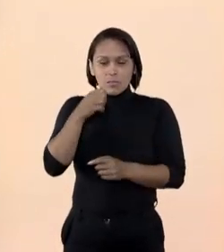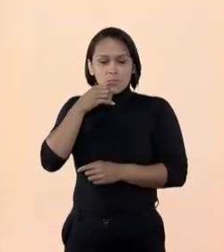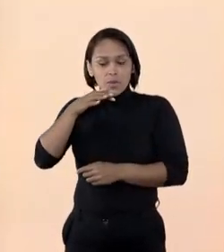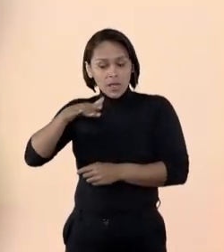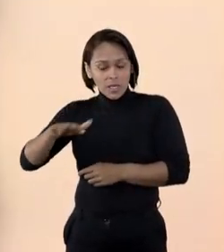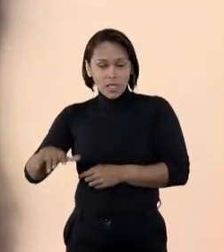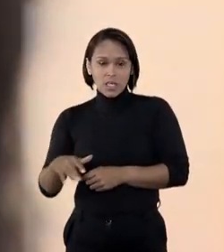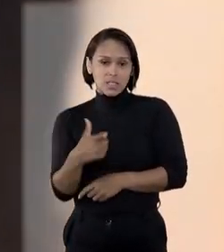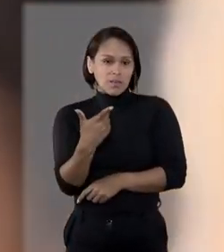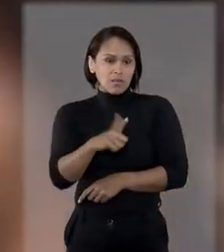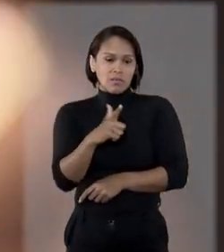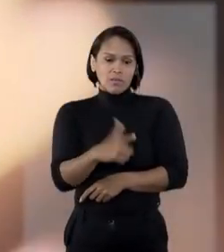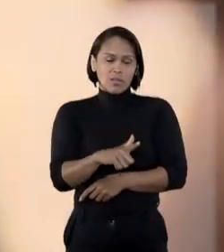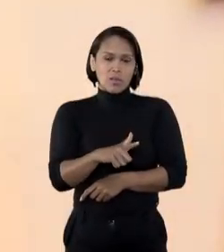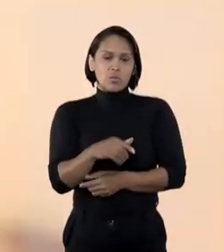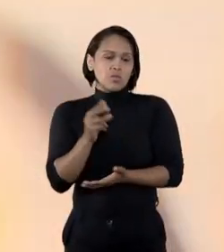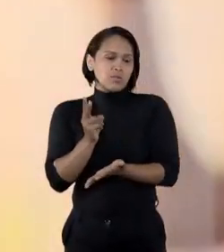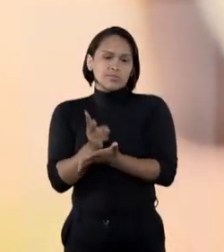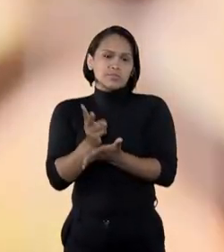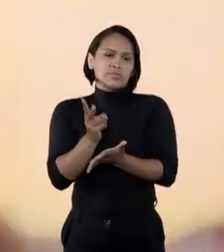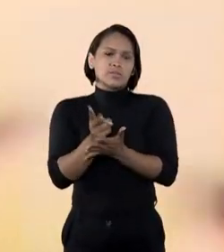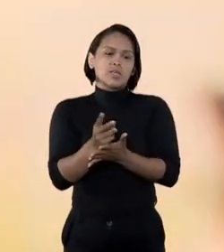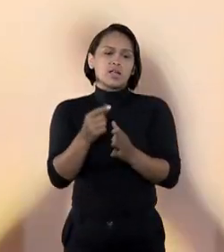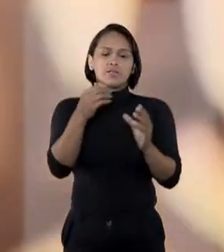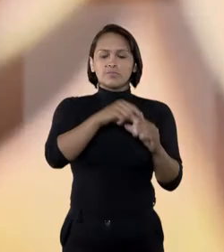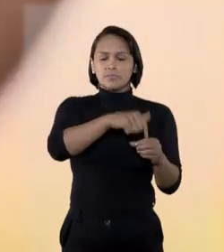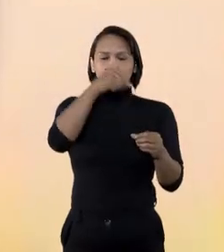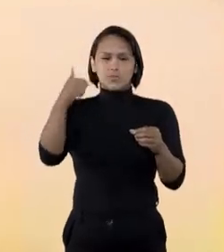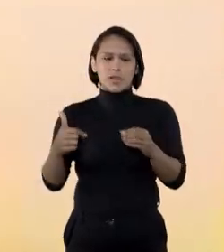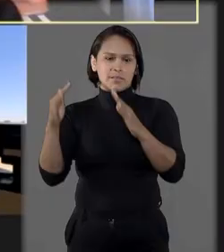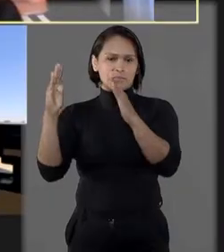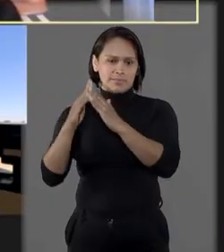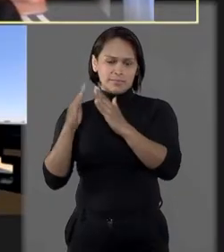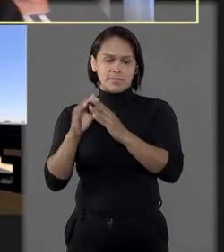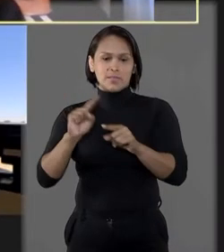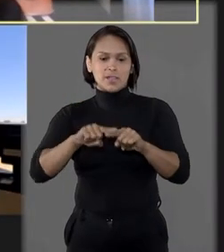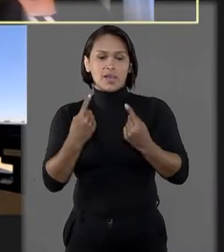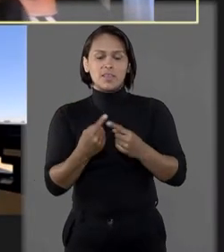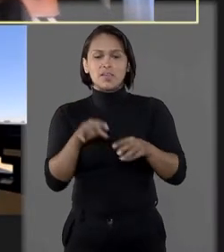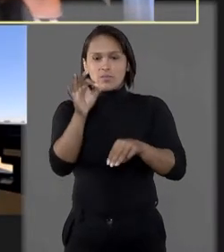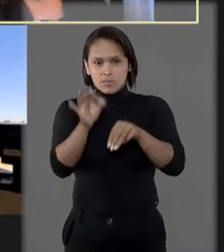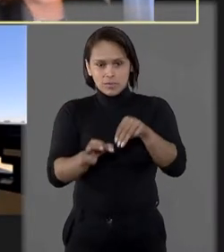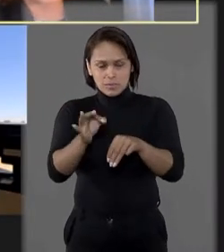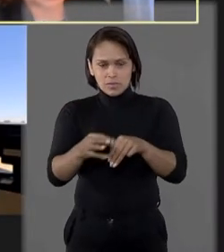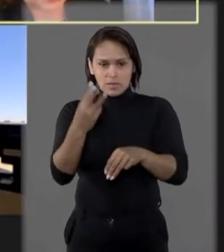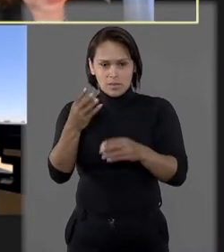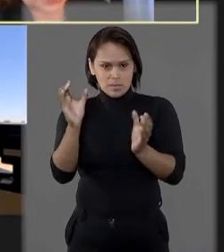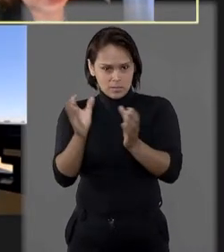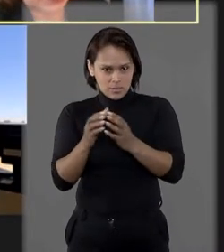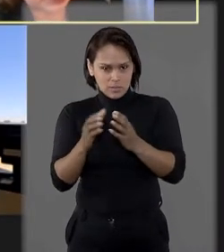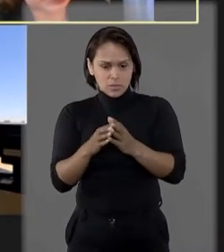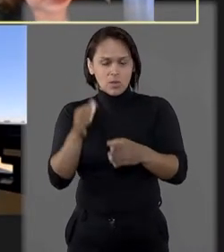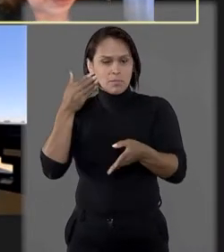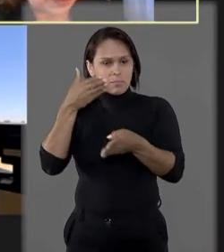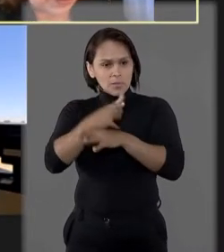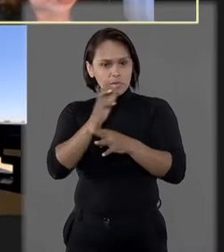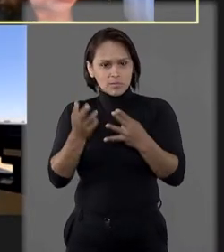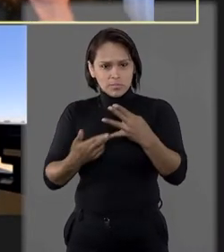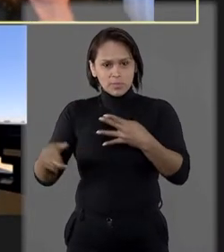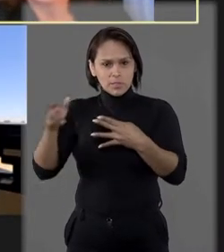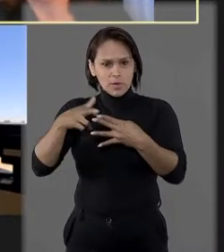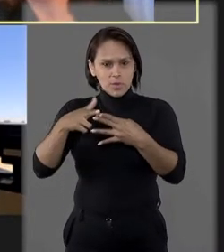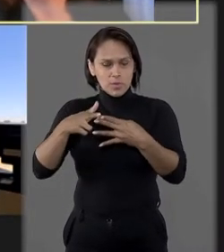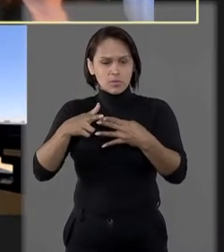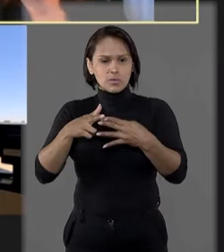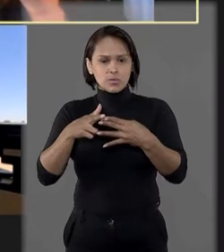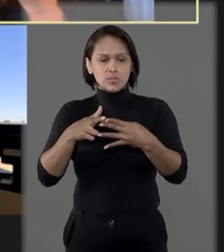de criança que está sem nenhuma perspectiva concreta de sair do abrigo. Com isso, os ministros da terceira turma deram provimento ao